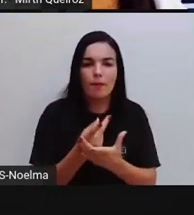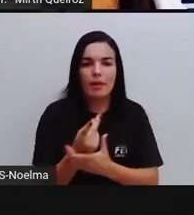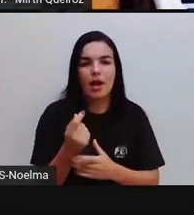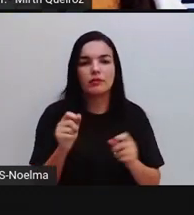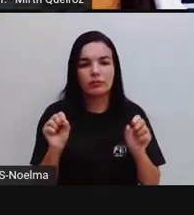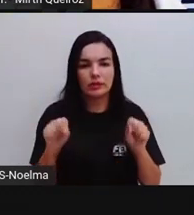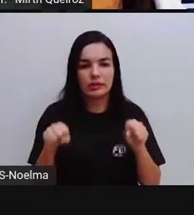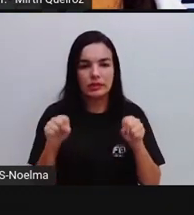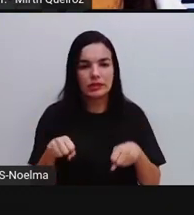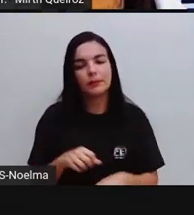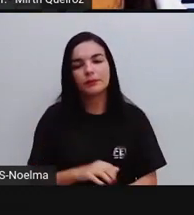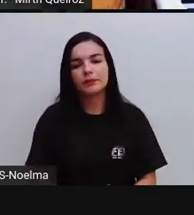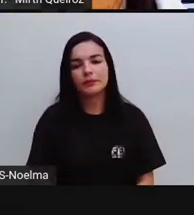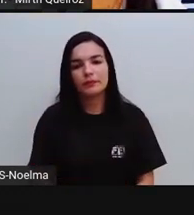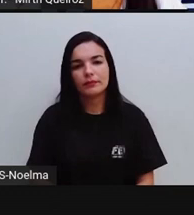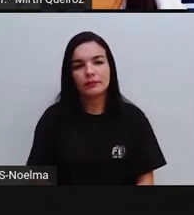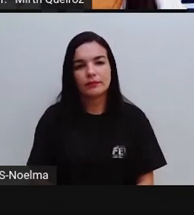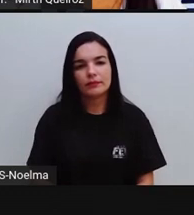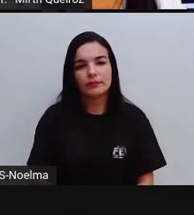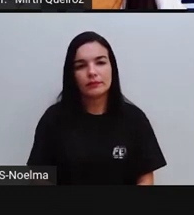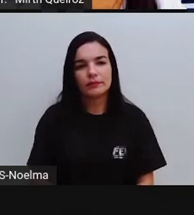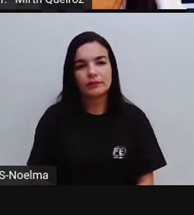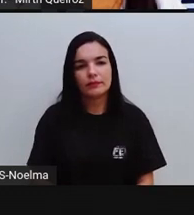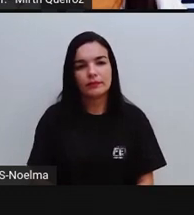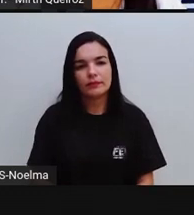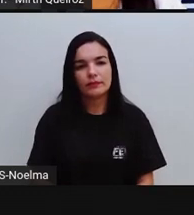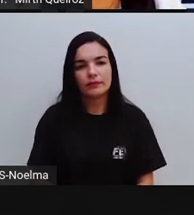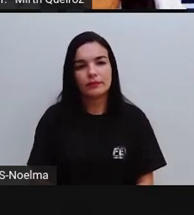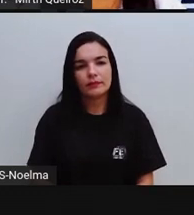esse anúncio publicitário.